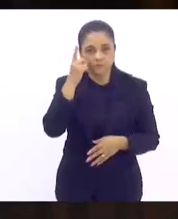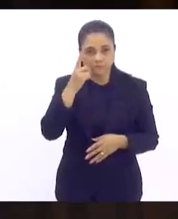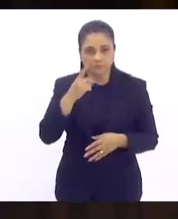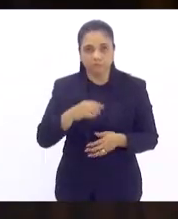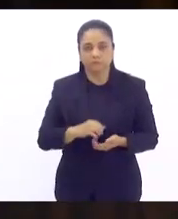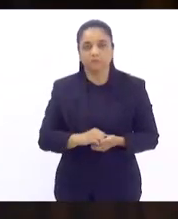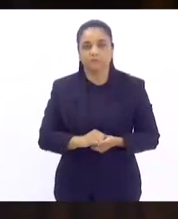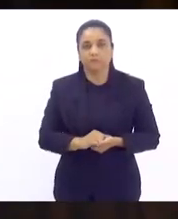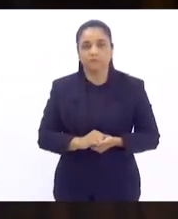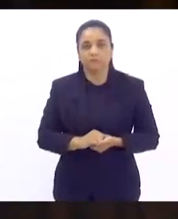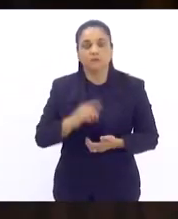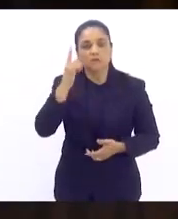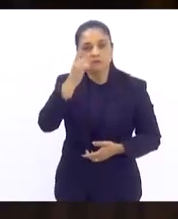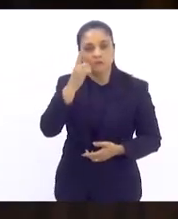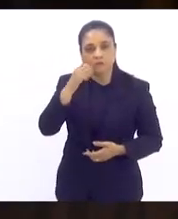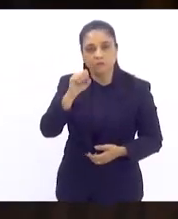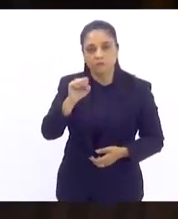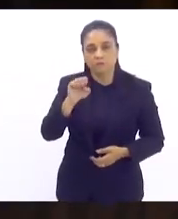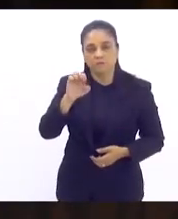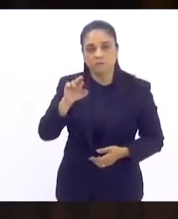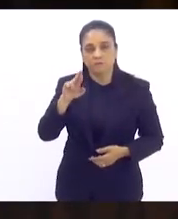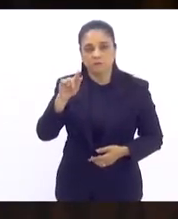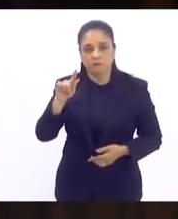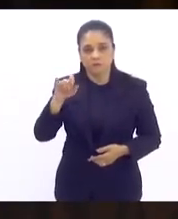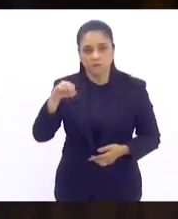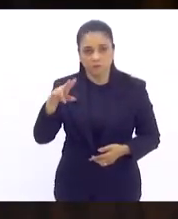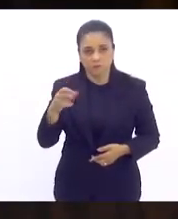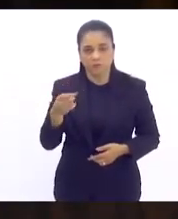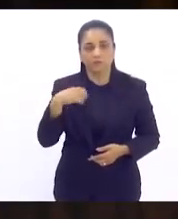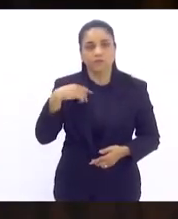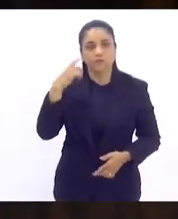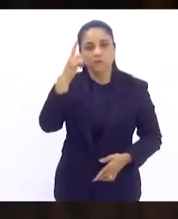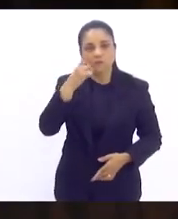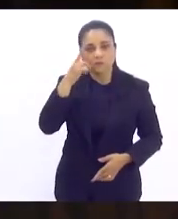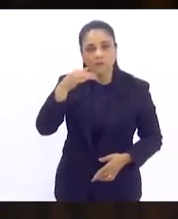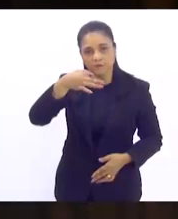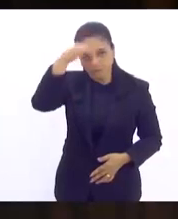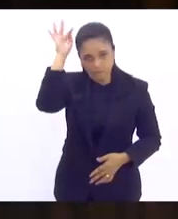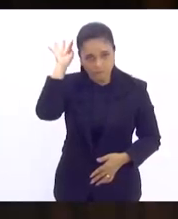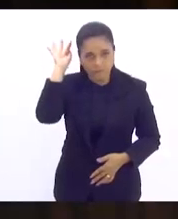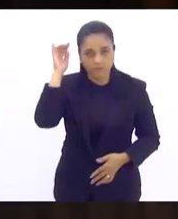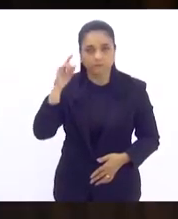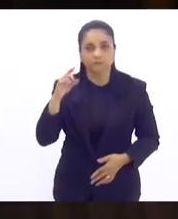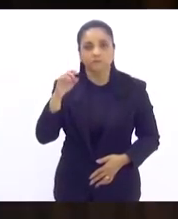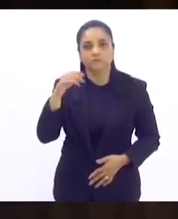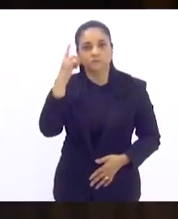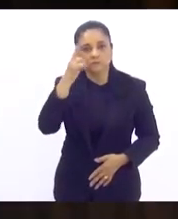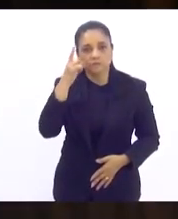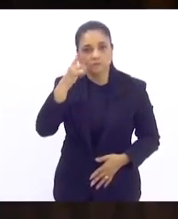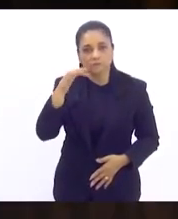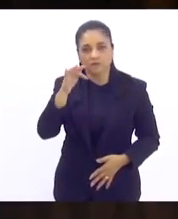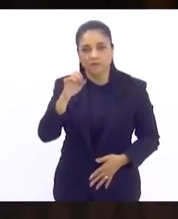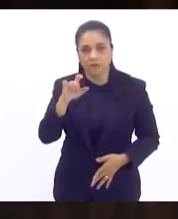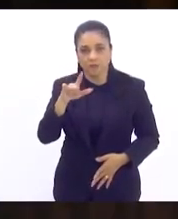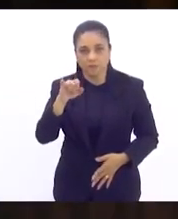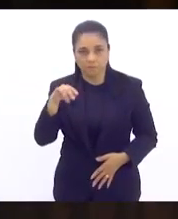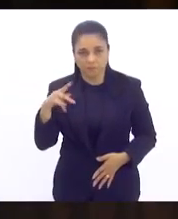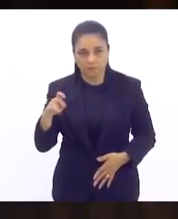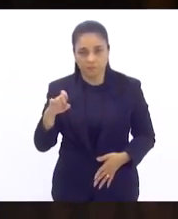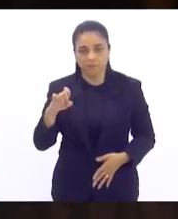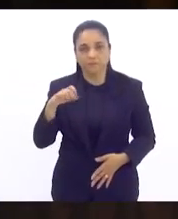deputado doutor Serginho, deputado Fred Pacheco, deputado Felipe Raves,